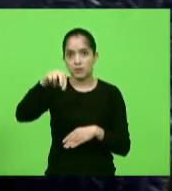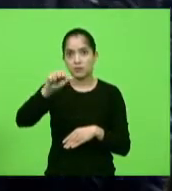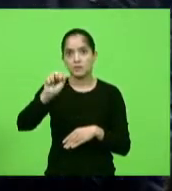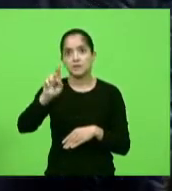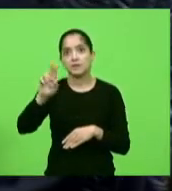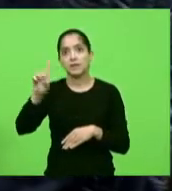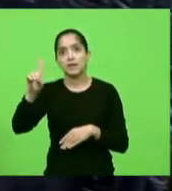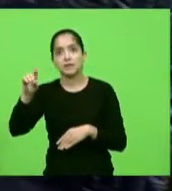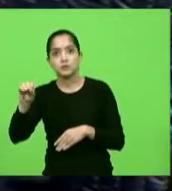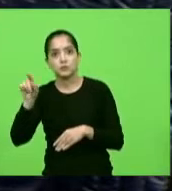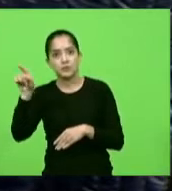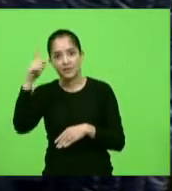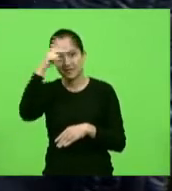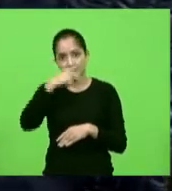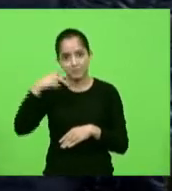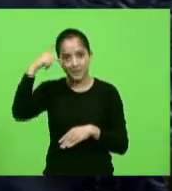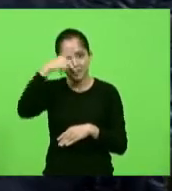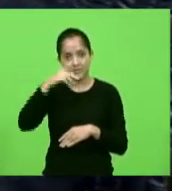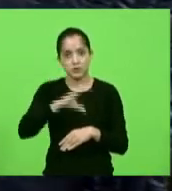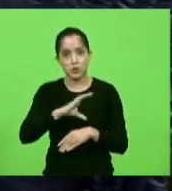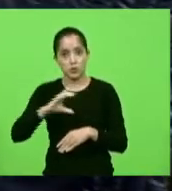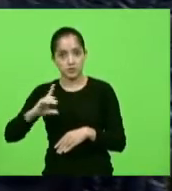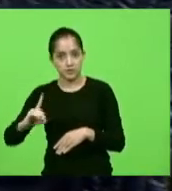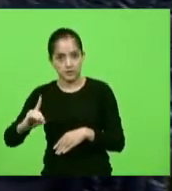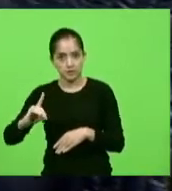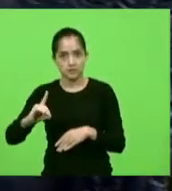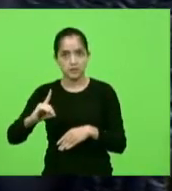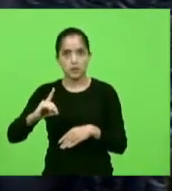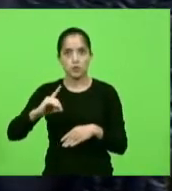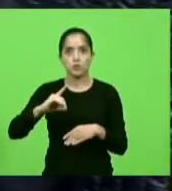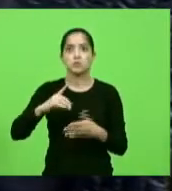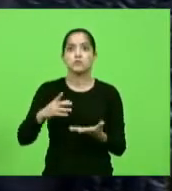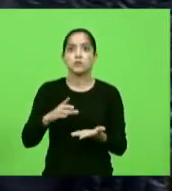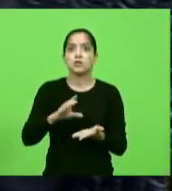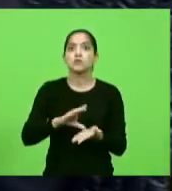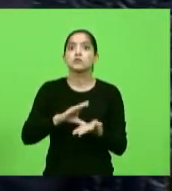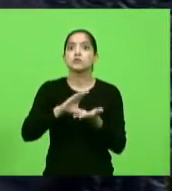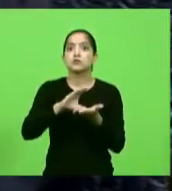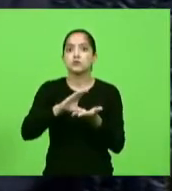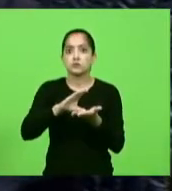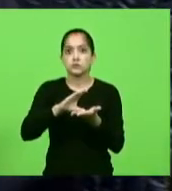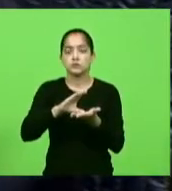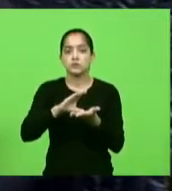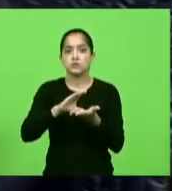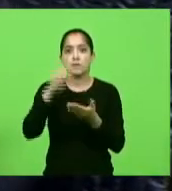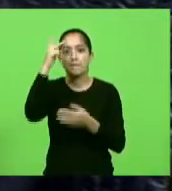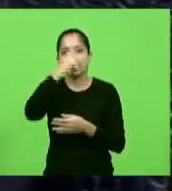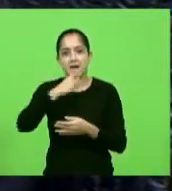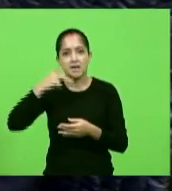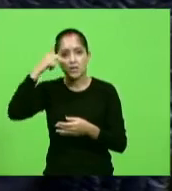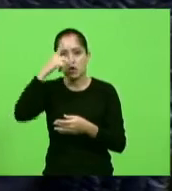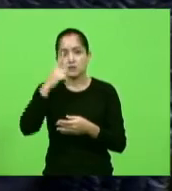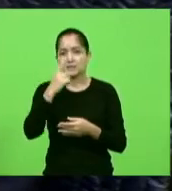que é coordenador do Instituto Ambientalista Palhoça Menos Lixo,